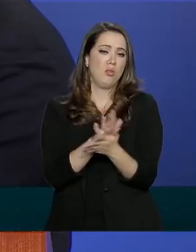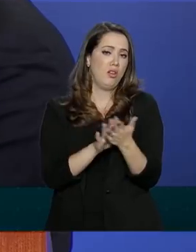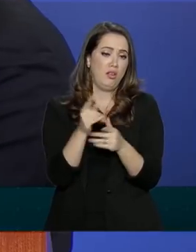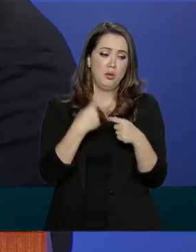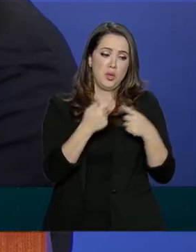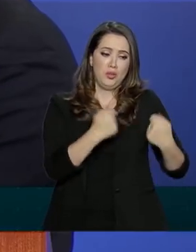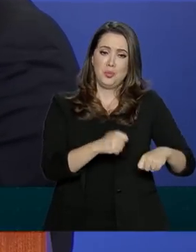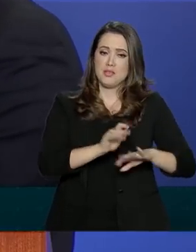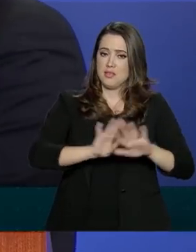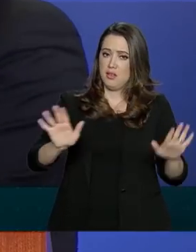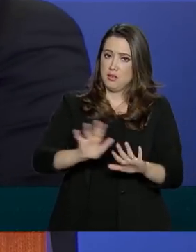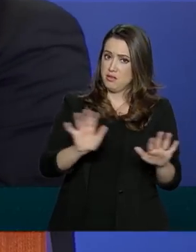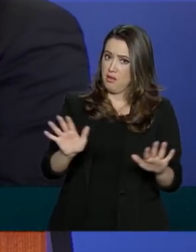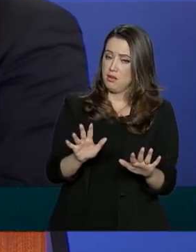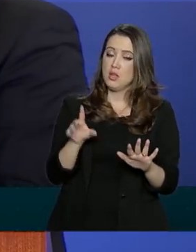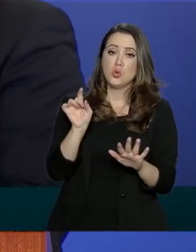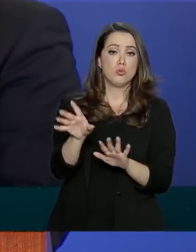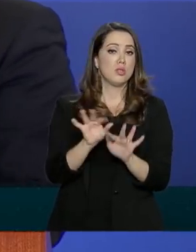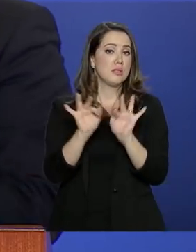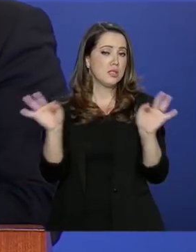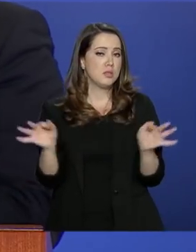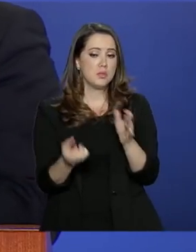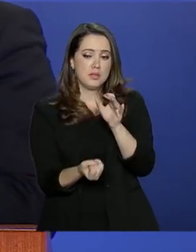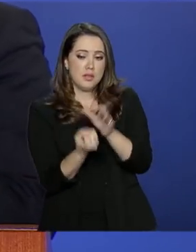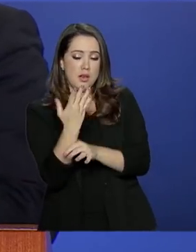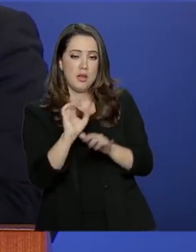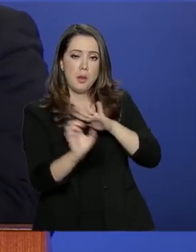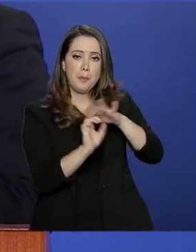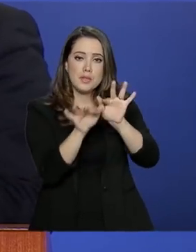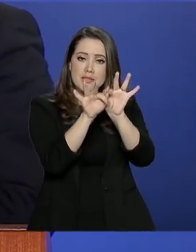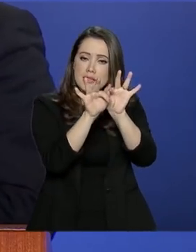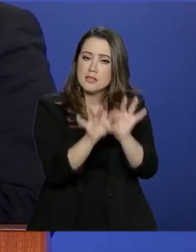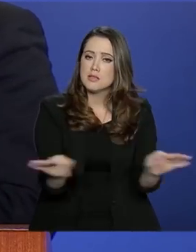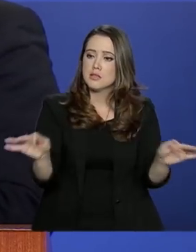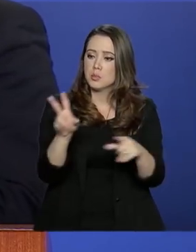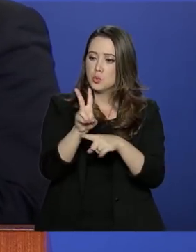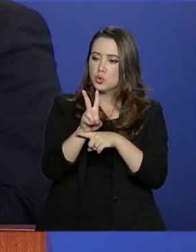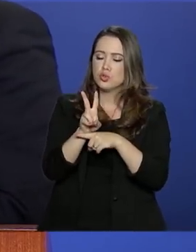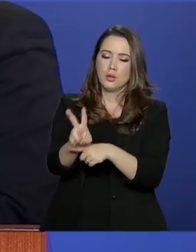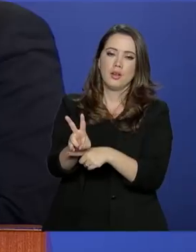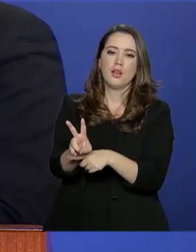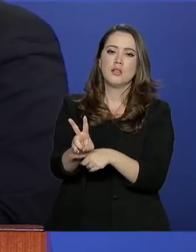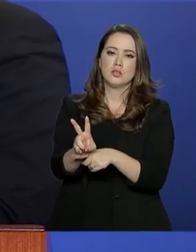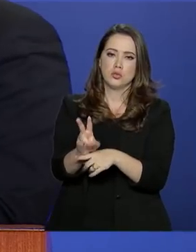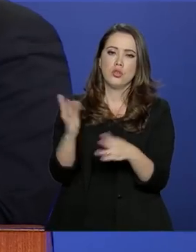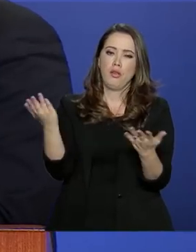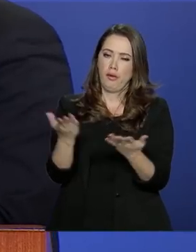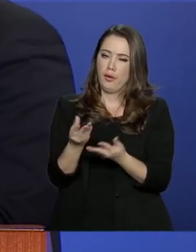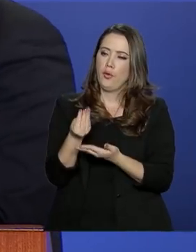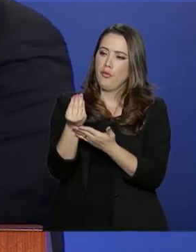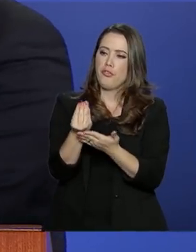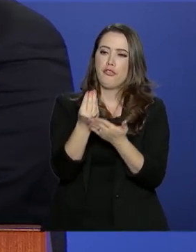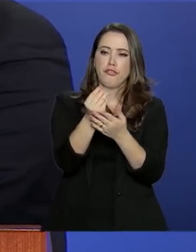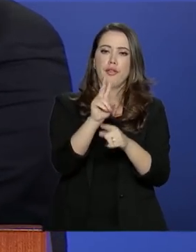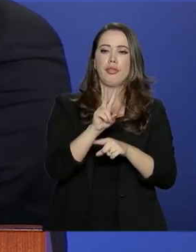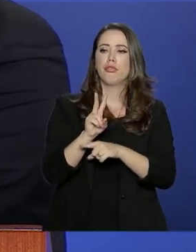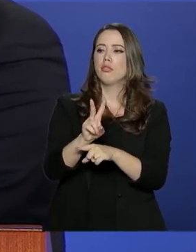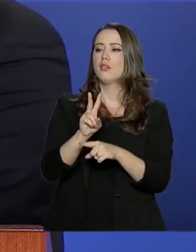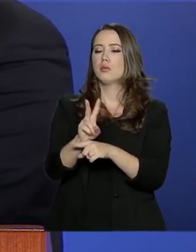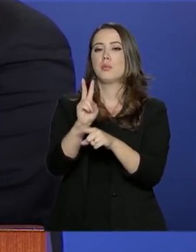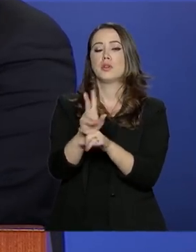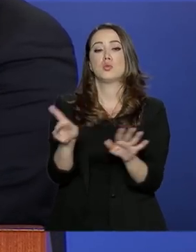autorização, simplesmente ele registra uma empresa que é simples de crédito e passa a emprestar na sua